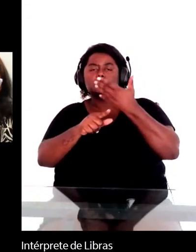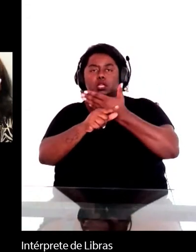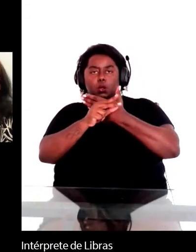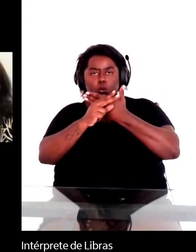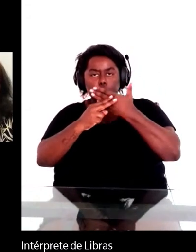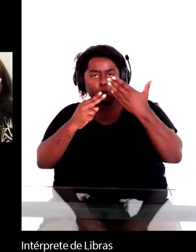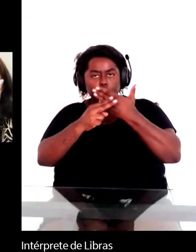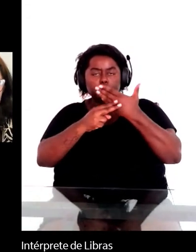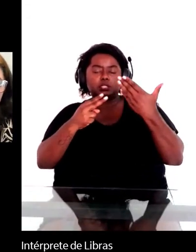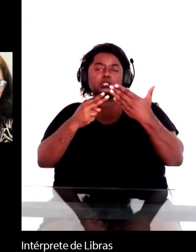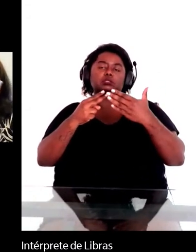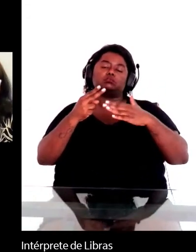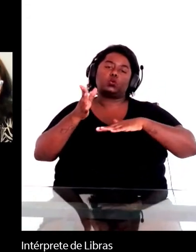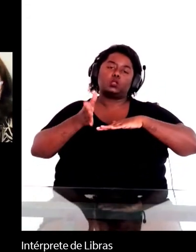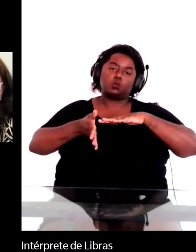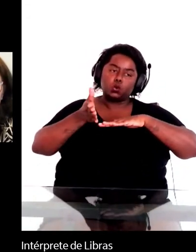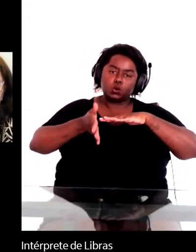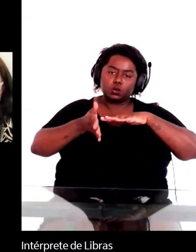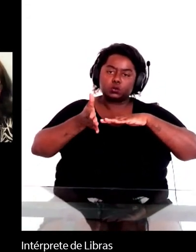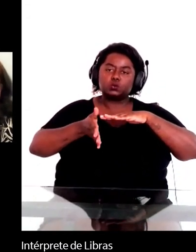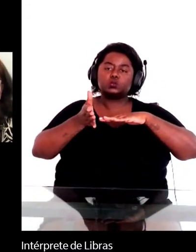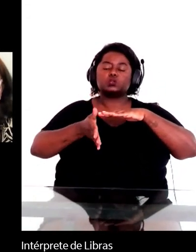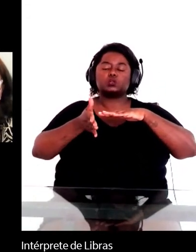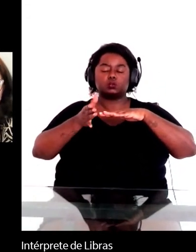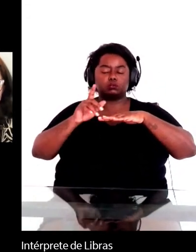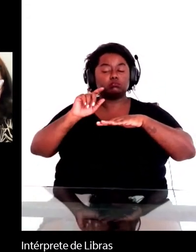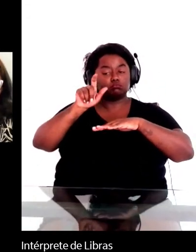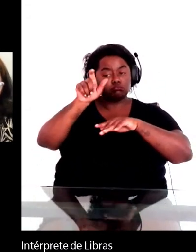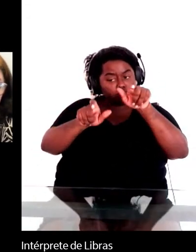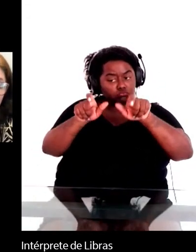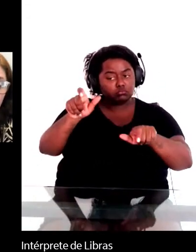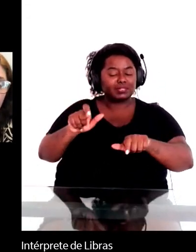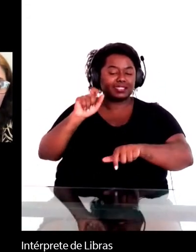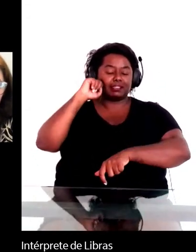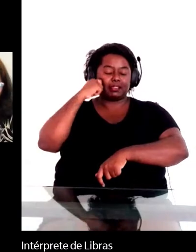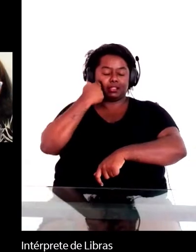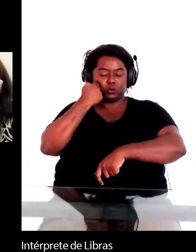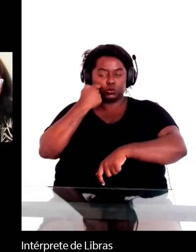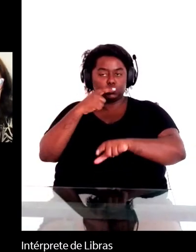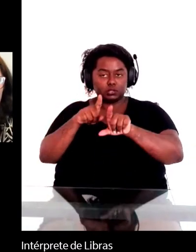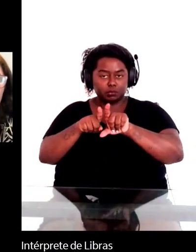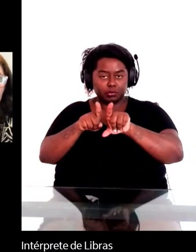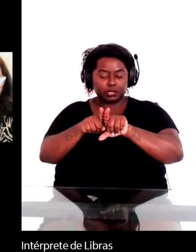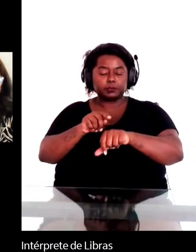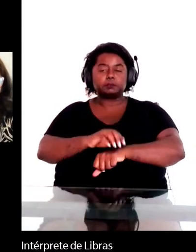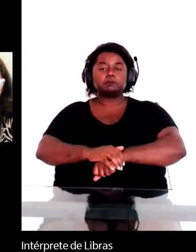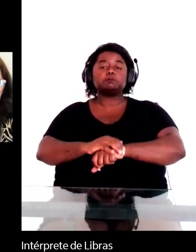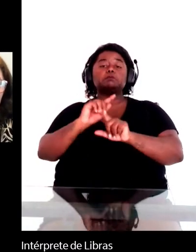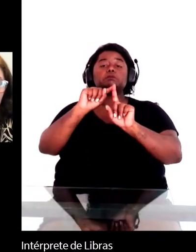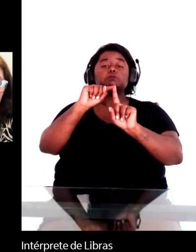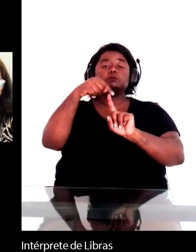contemporâneos afrodescendentes. No próximo slide,